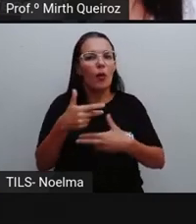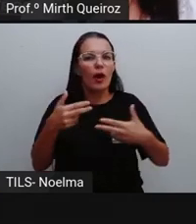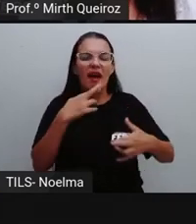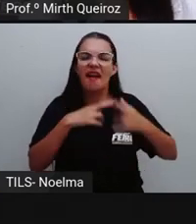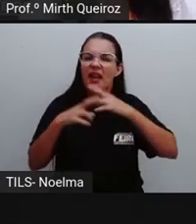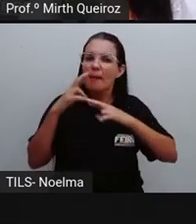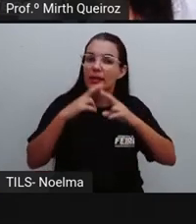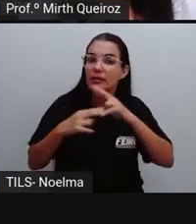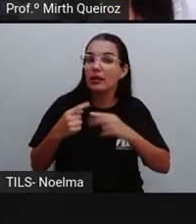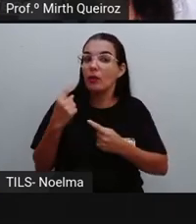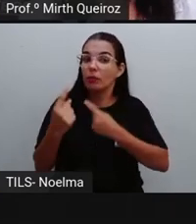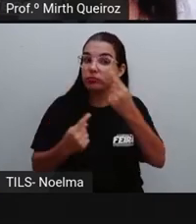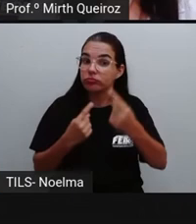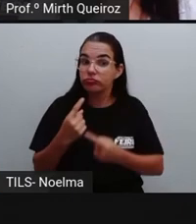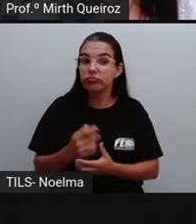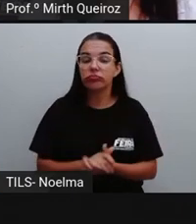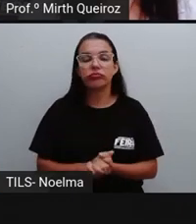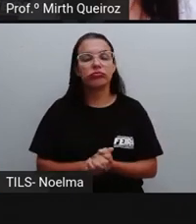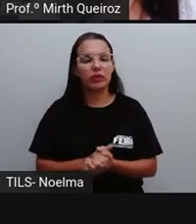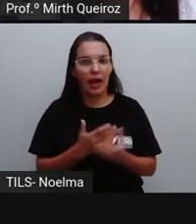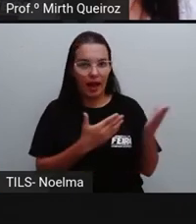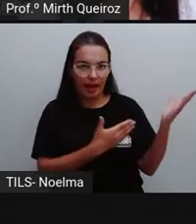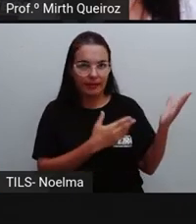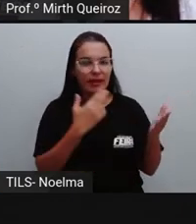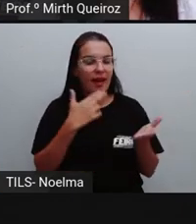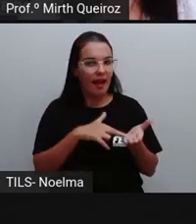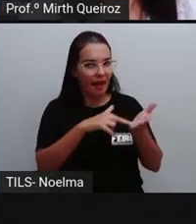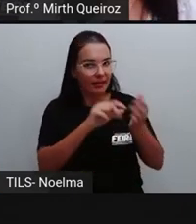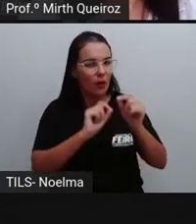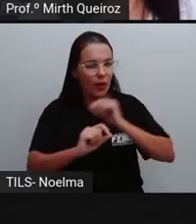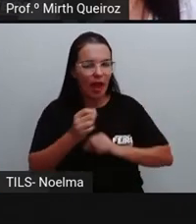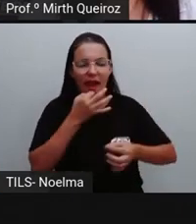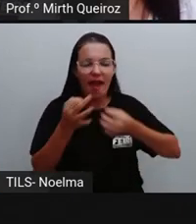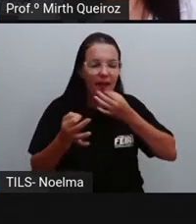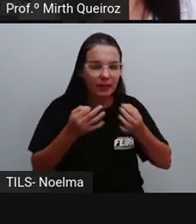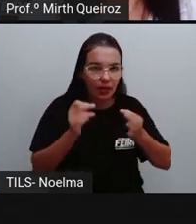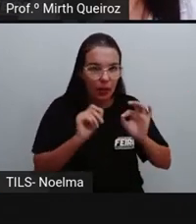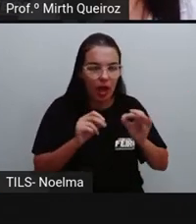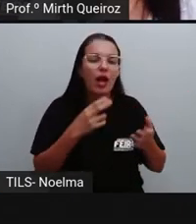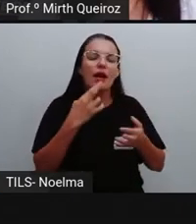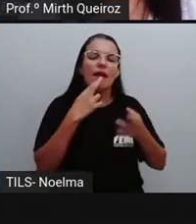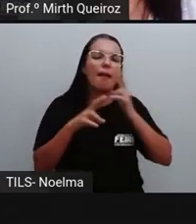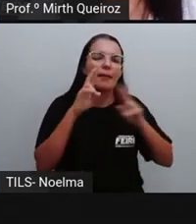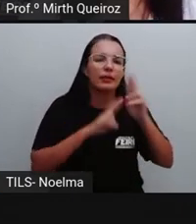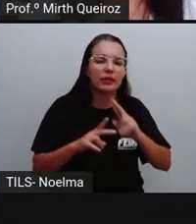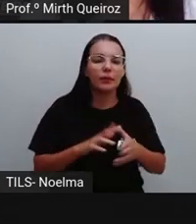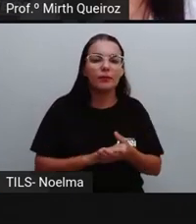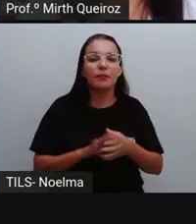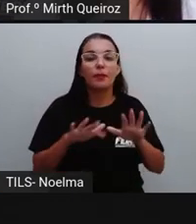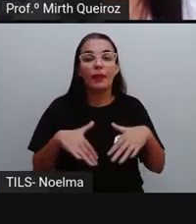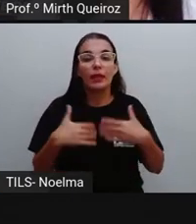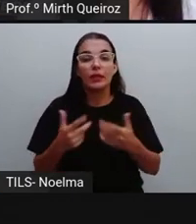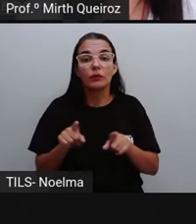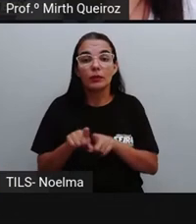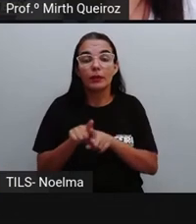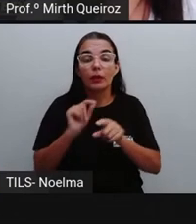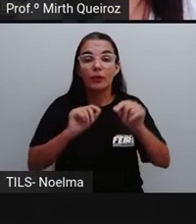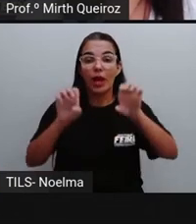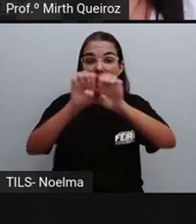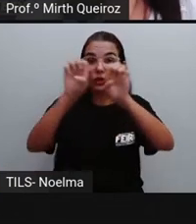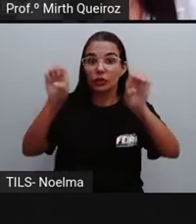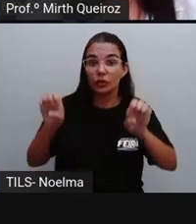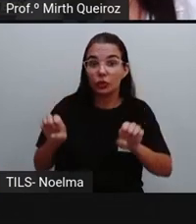ou faz alguma reclamação como foi o caso dessa carta de reclamação. Ela apresenta estruturas